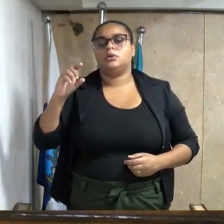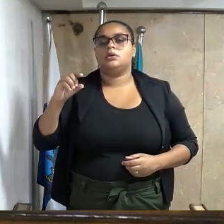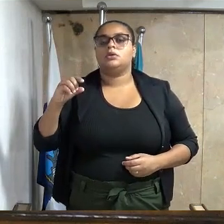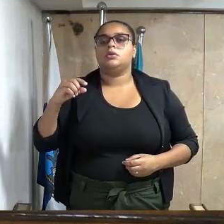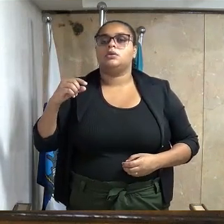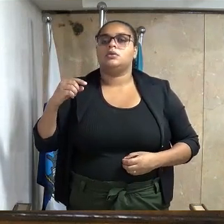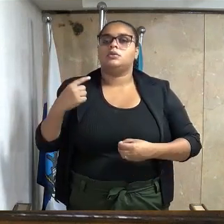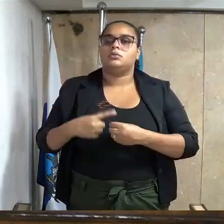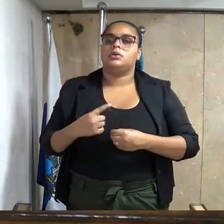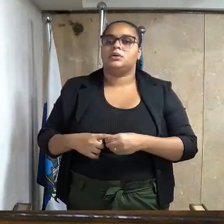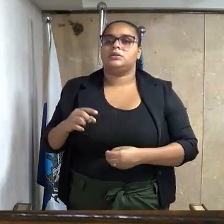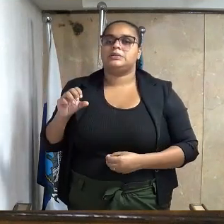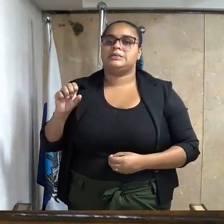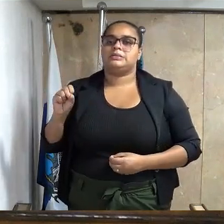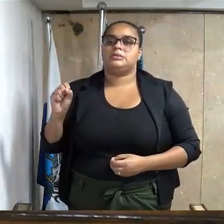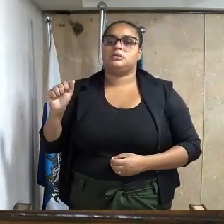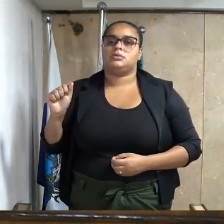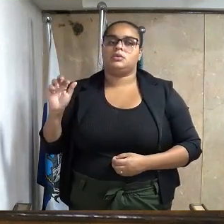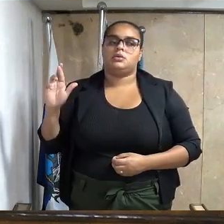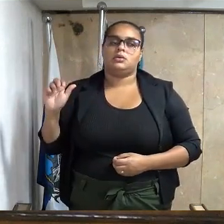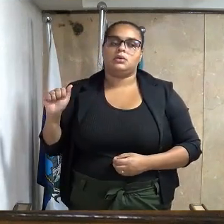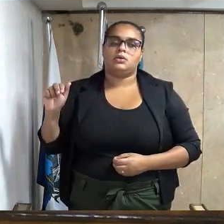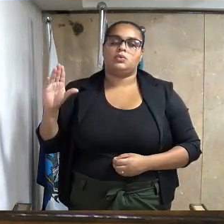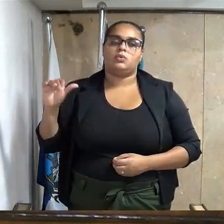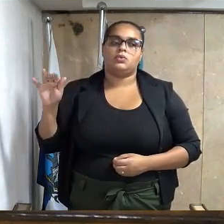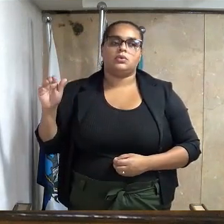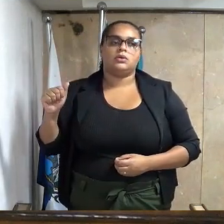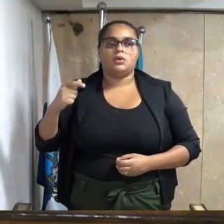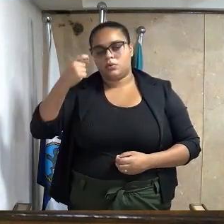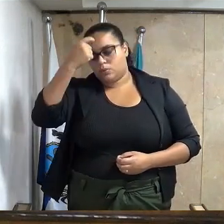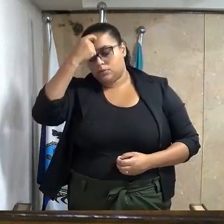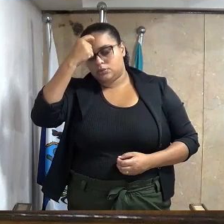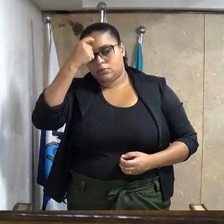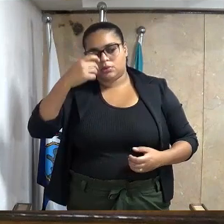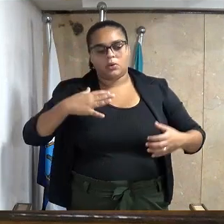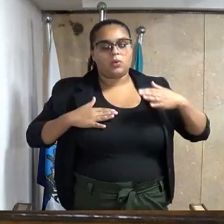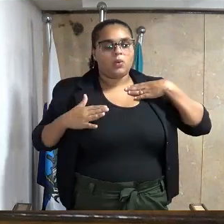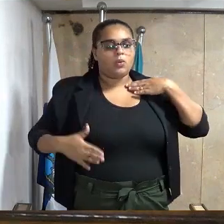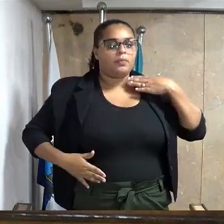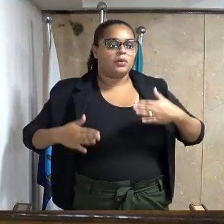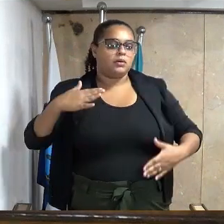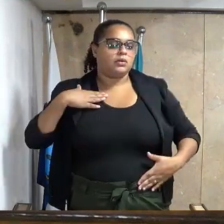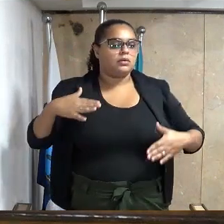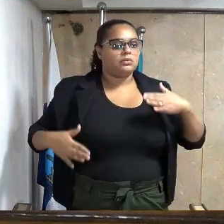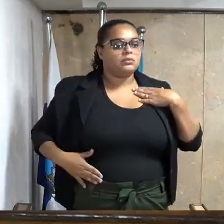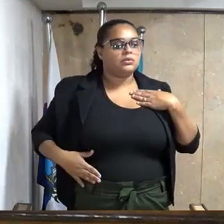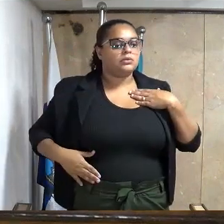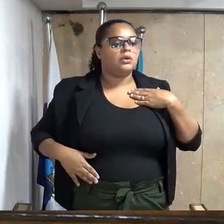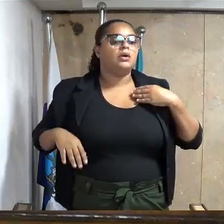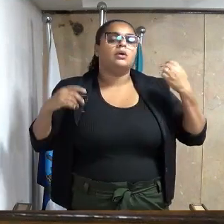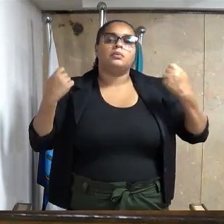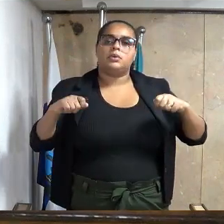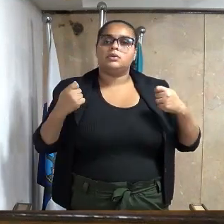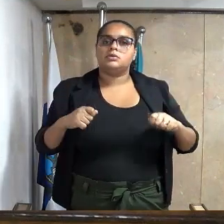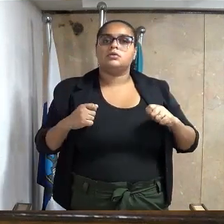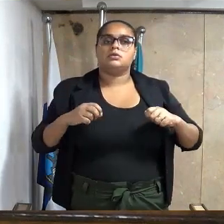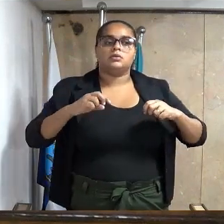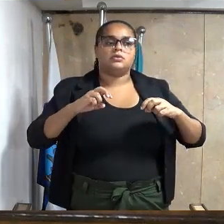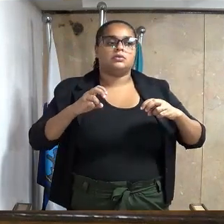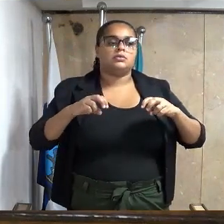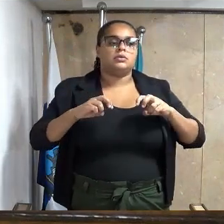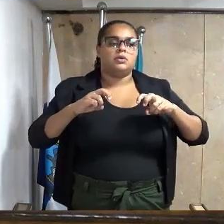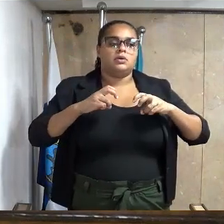por sua destreza, consciência corporal e habilidade para exercer golpes precisos nas